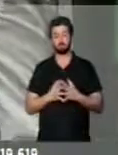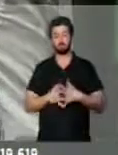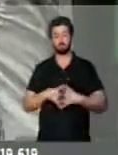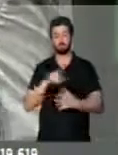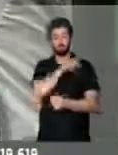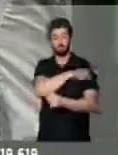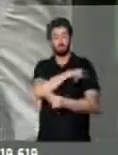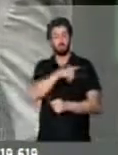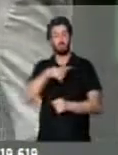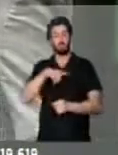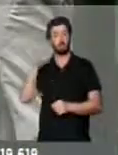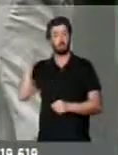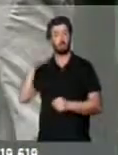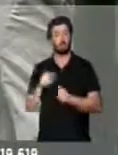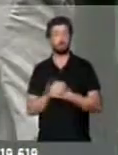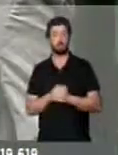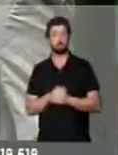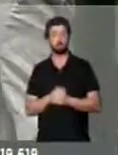no Piauí